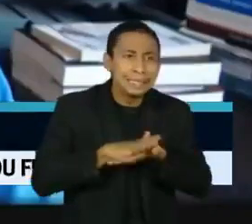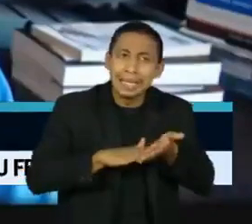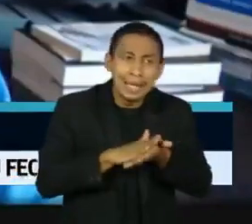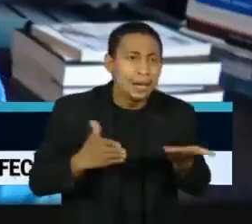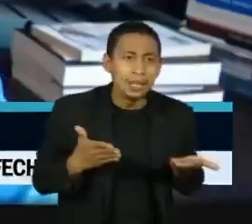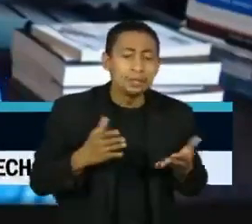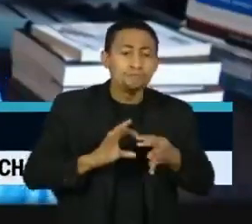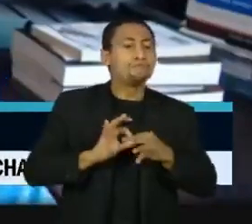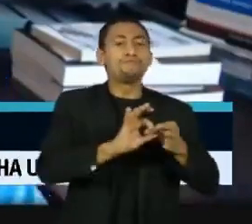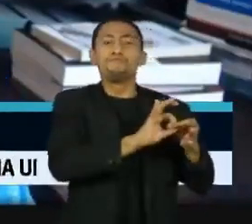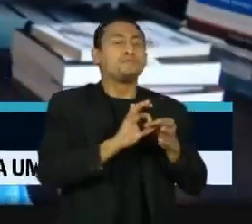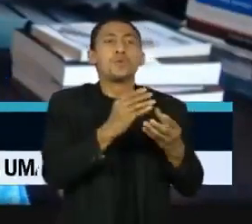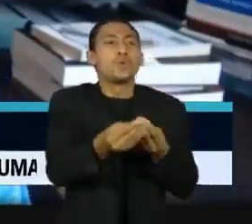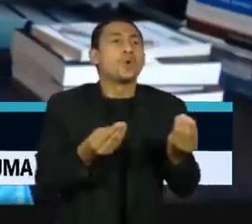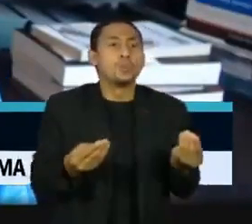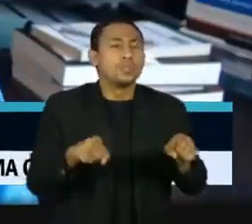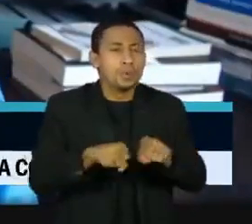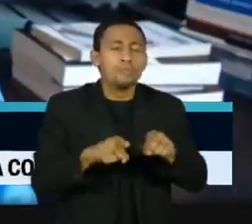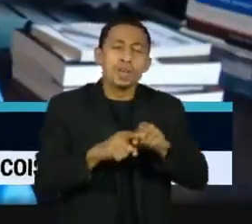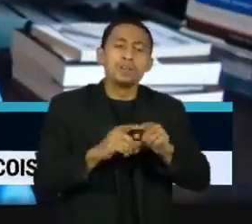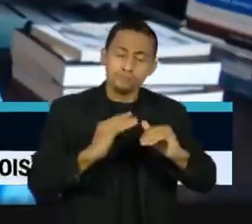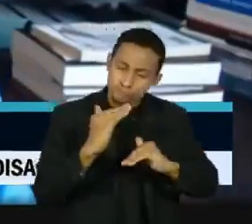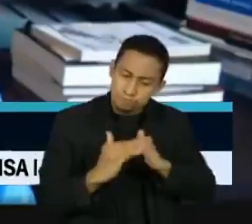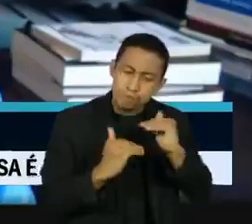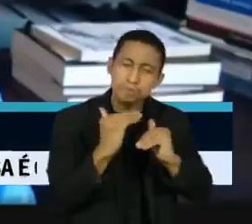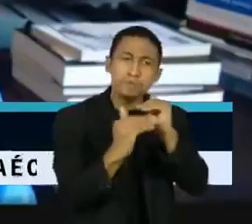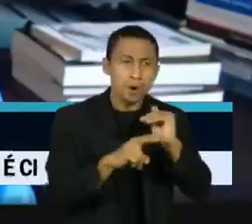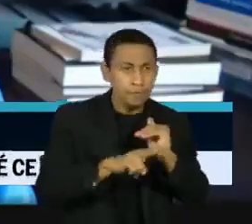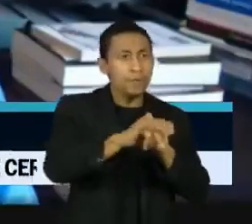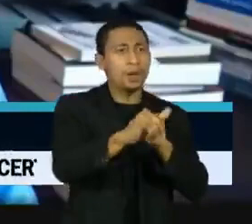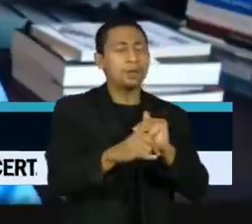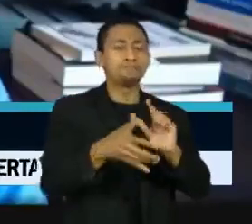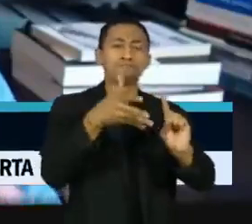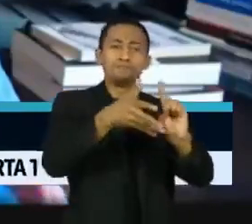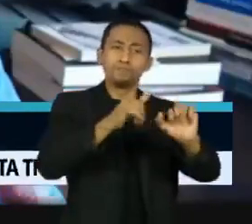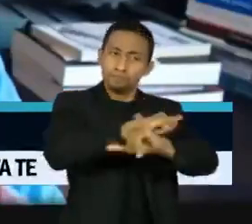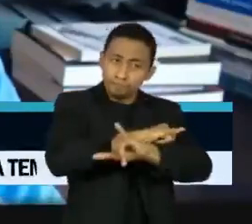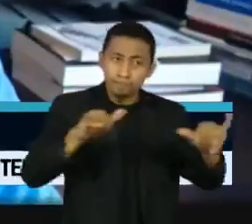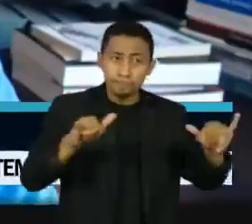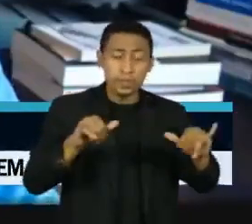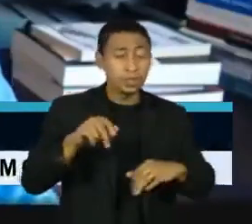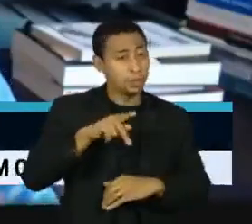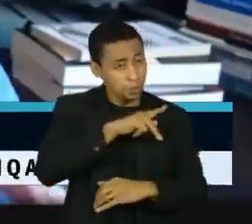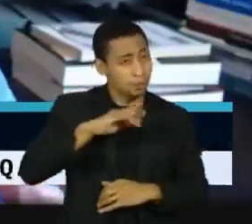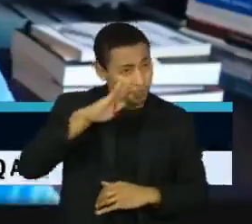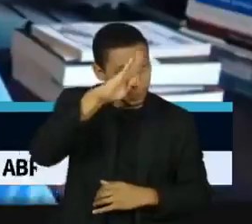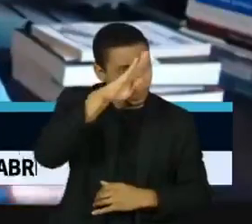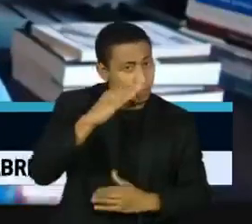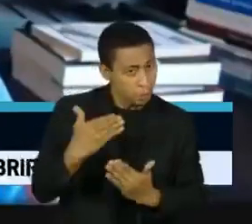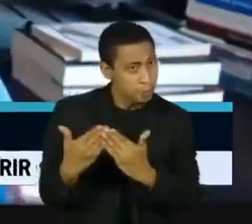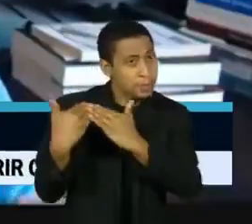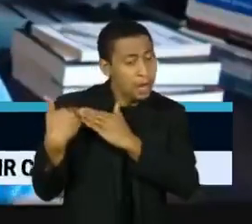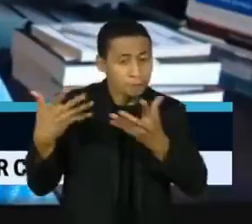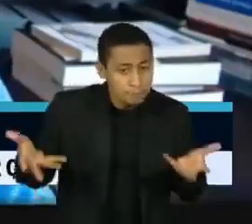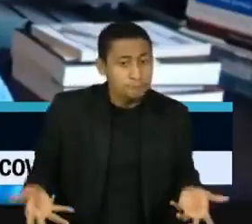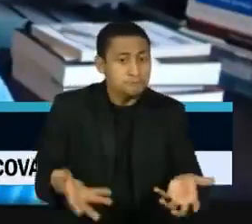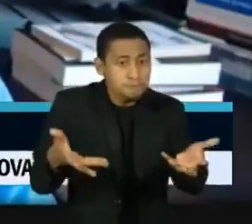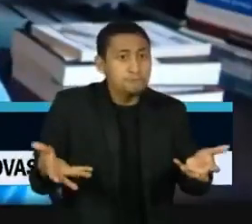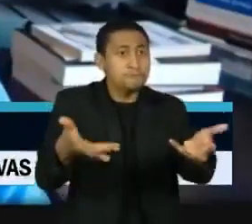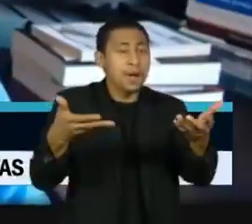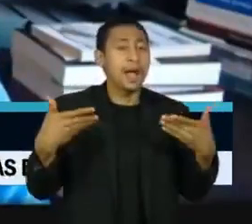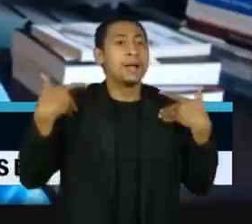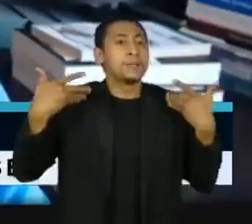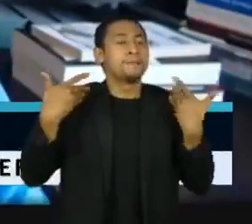estamos juntos e que vamos sair do buraco. O presidente tem a obrigação, mesmo que seja uma dificuldade enorme, animar o país. Eu entendo isso.